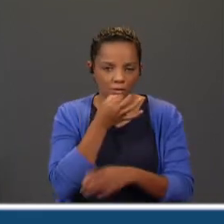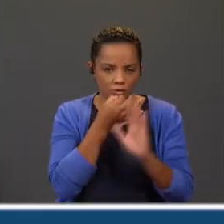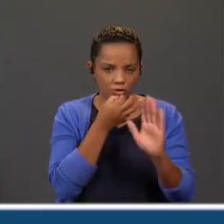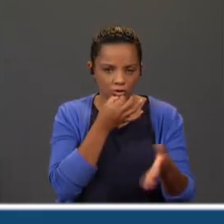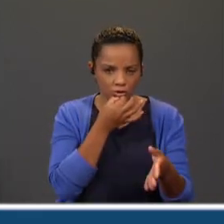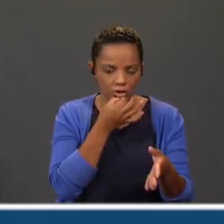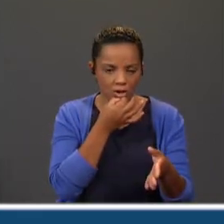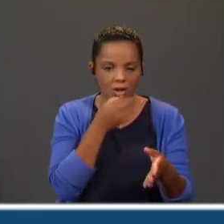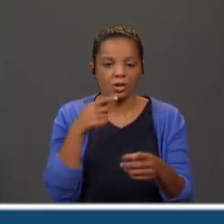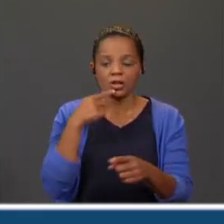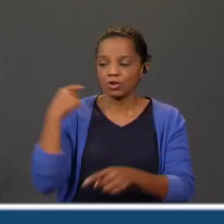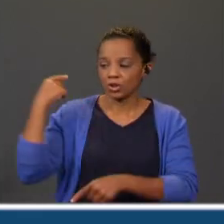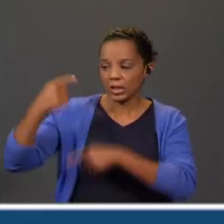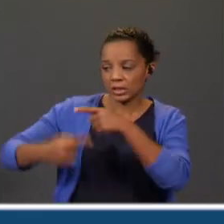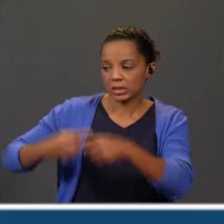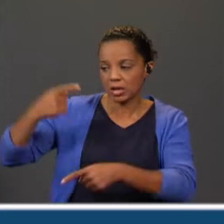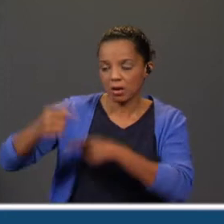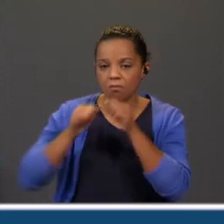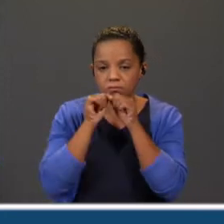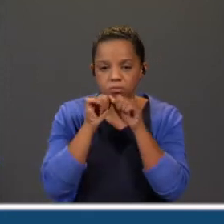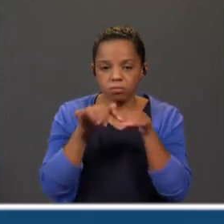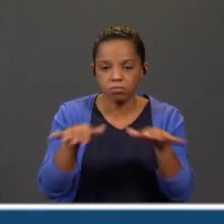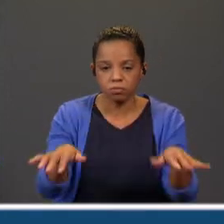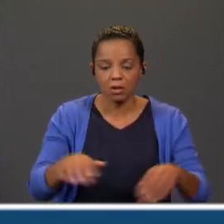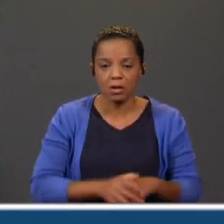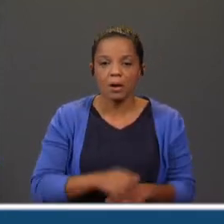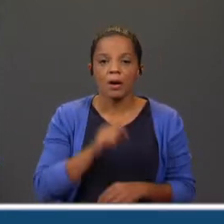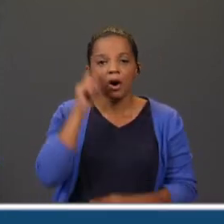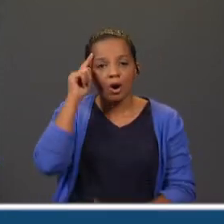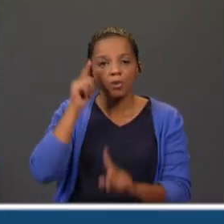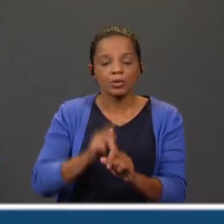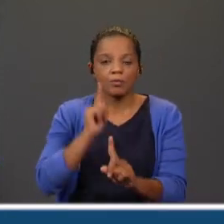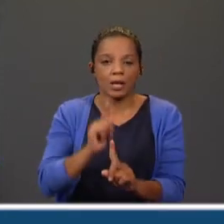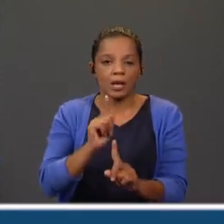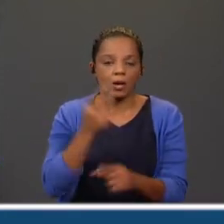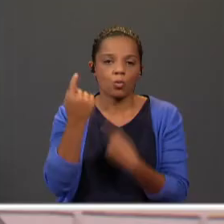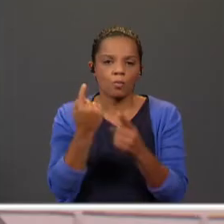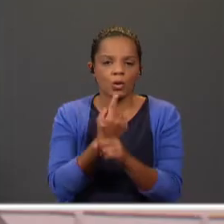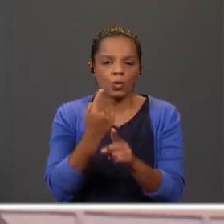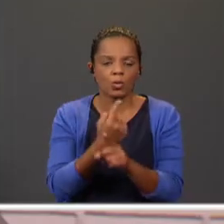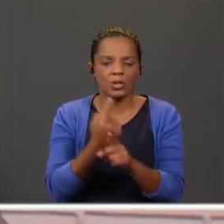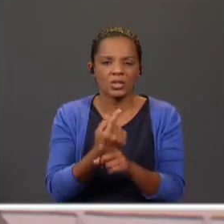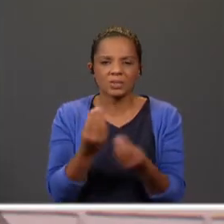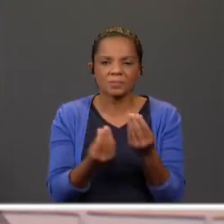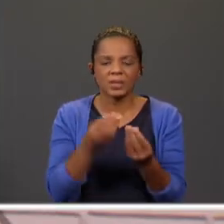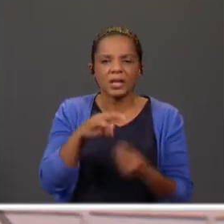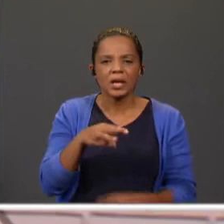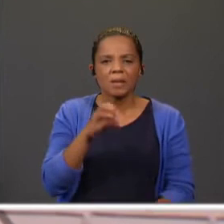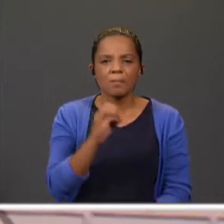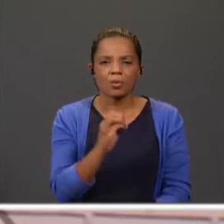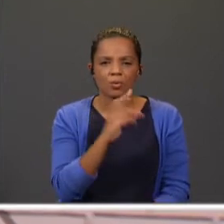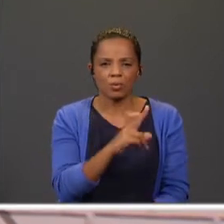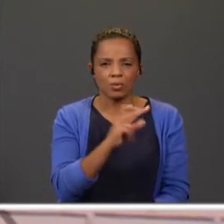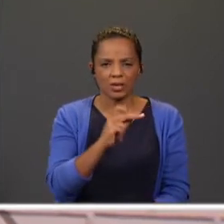nisto, e que passa de geração em geração, e que pode conter uma moralidade. O que é isto da moralidade?